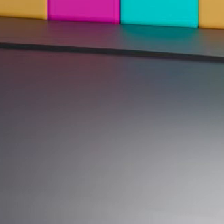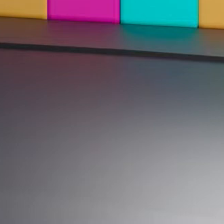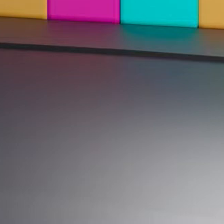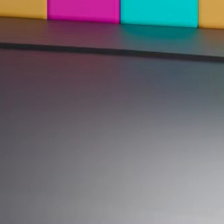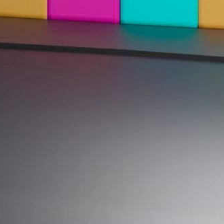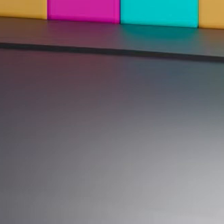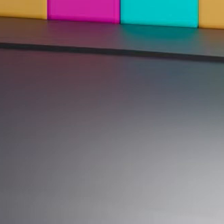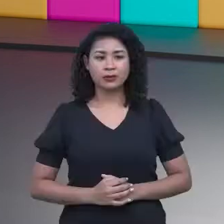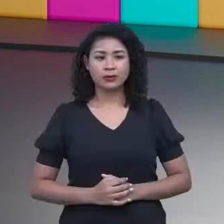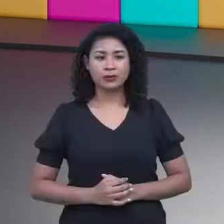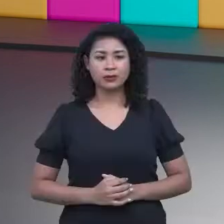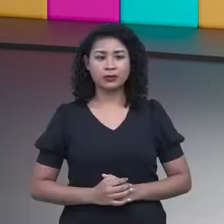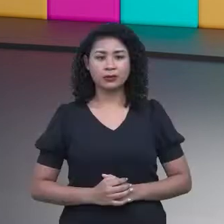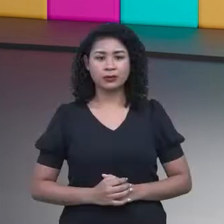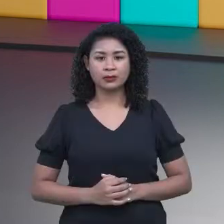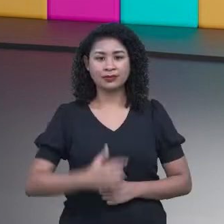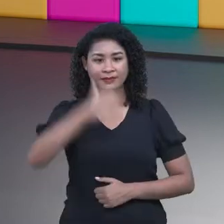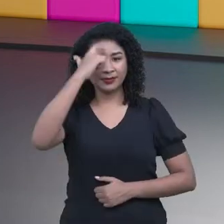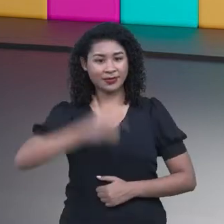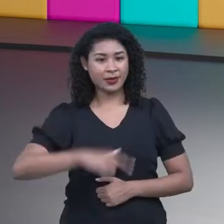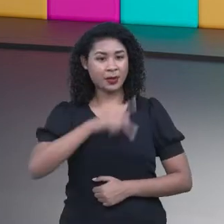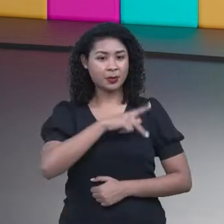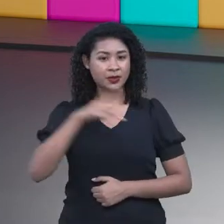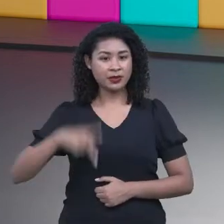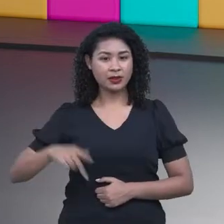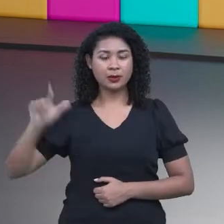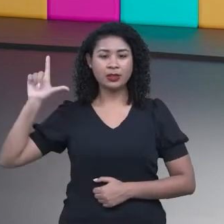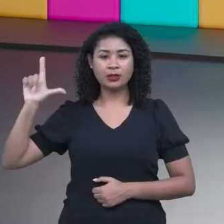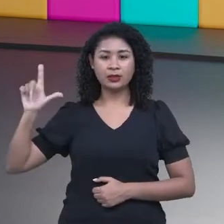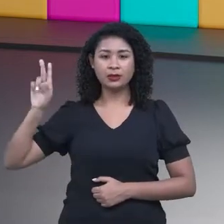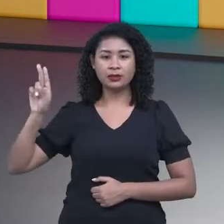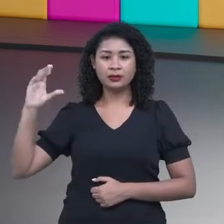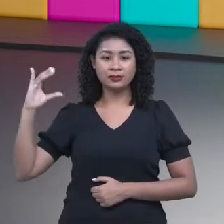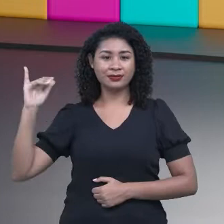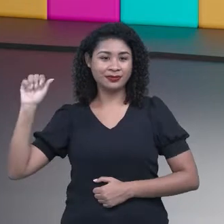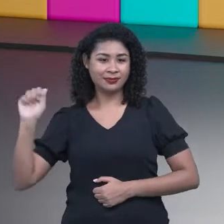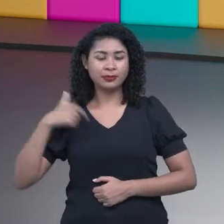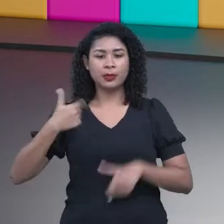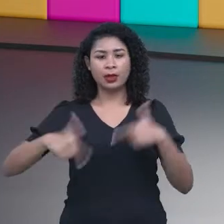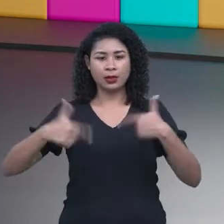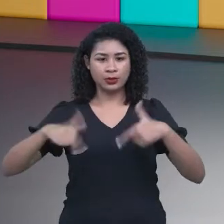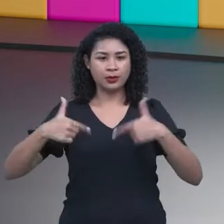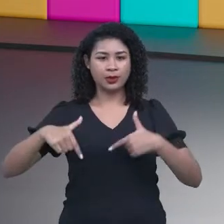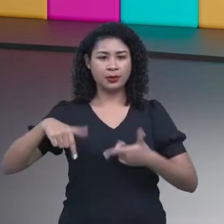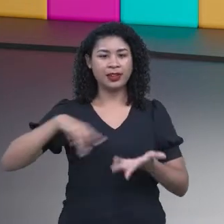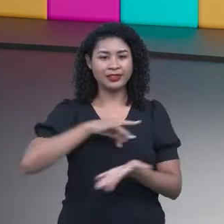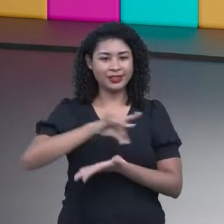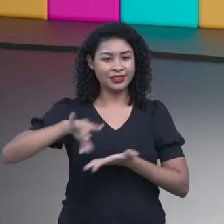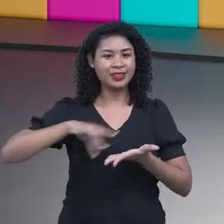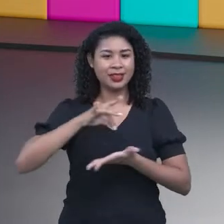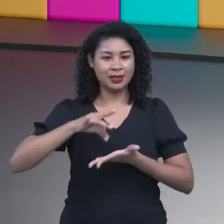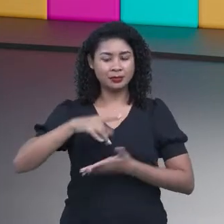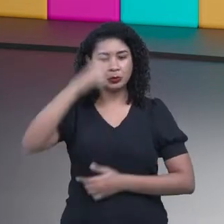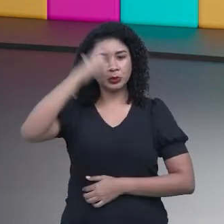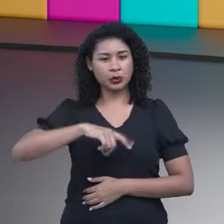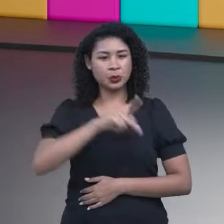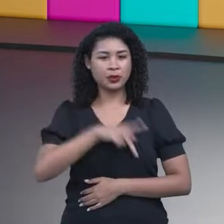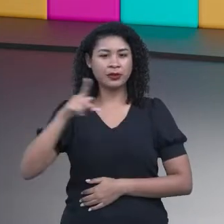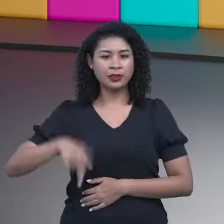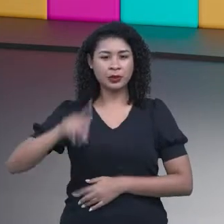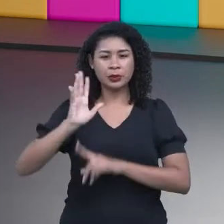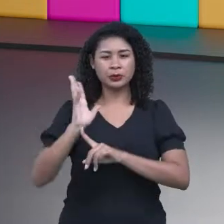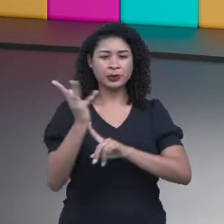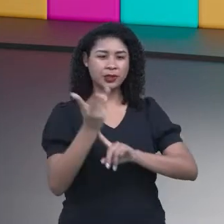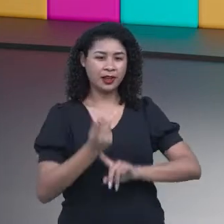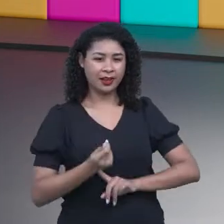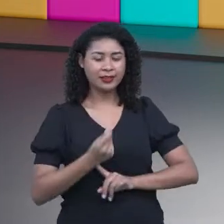né? Sou a professora Lúcia Santos, trabalho no CEMEAM como professora de arte, mas adoro esse tema, que